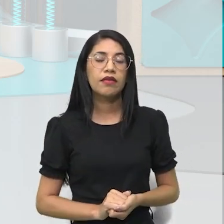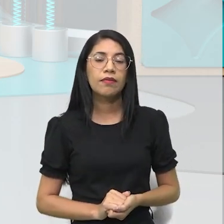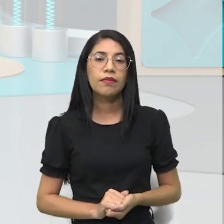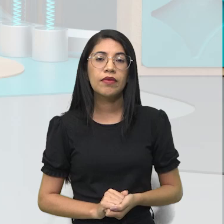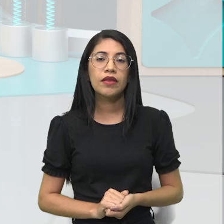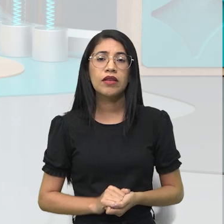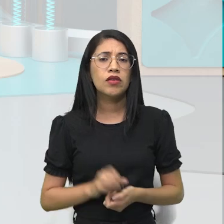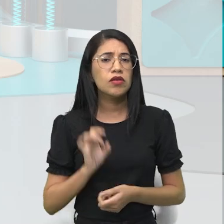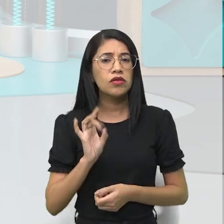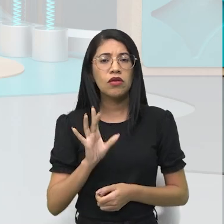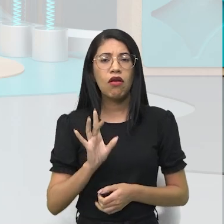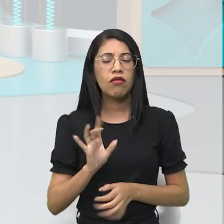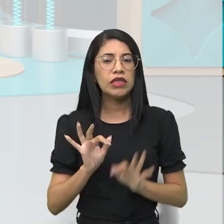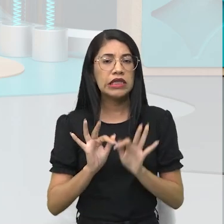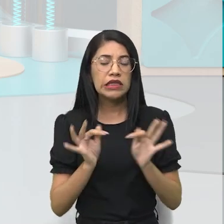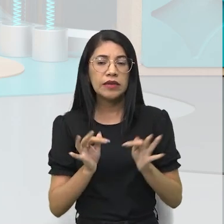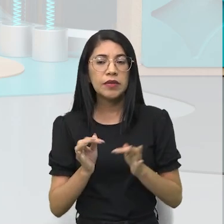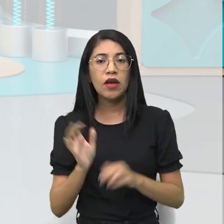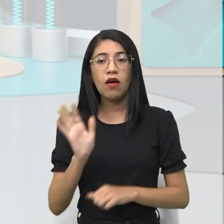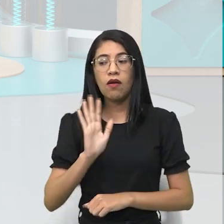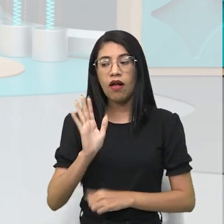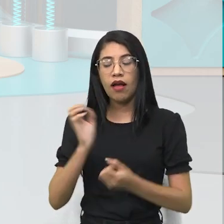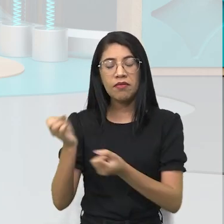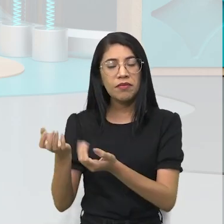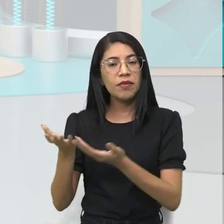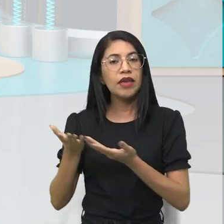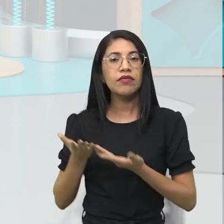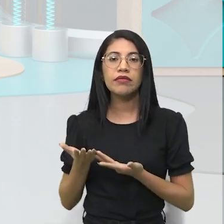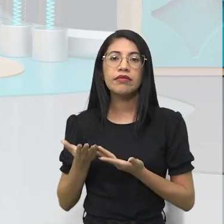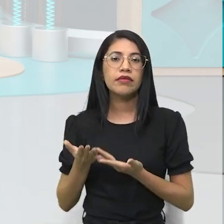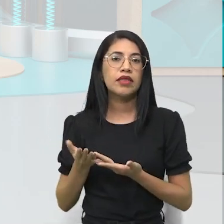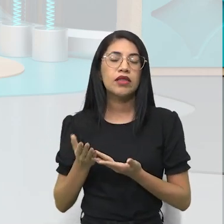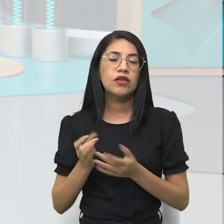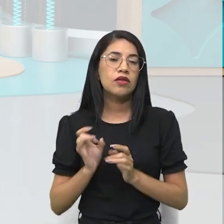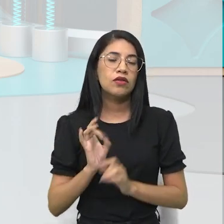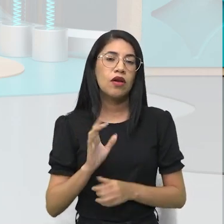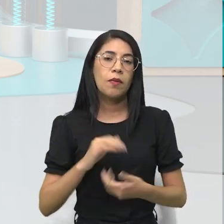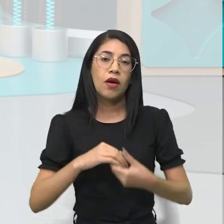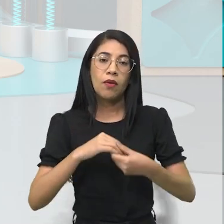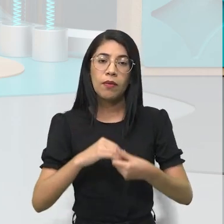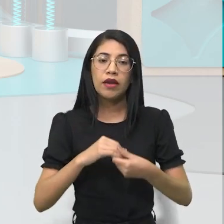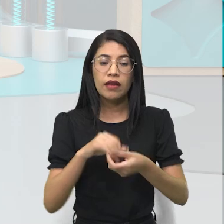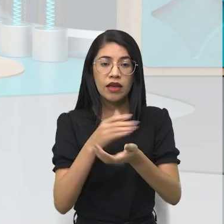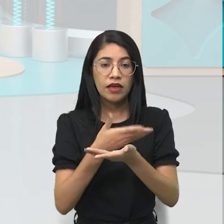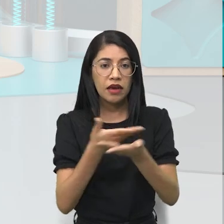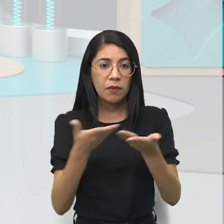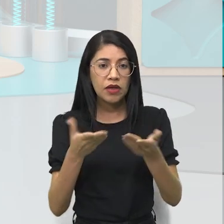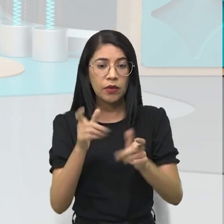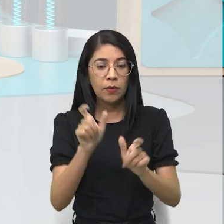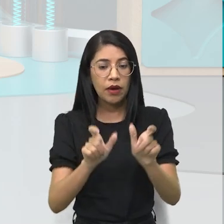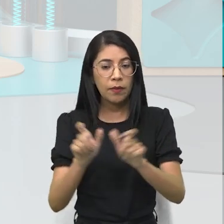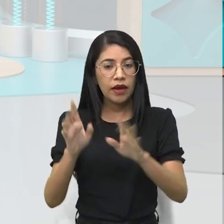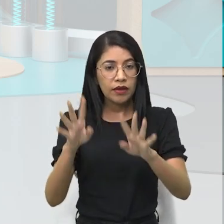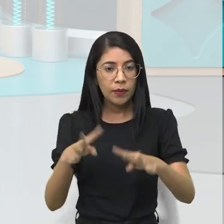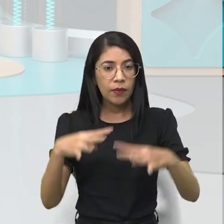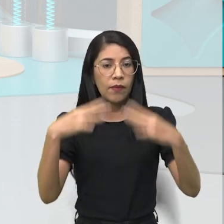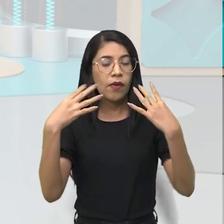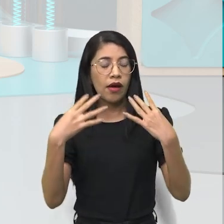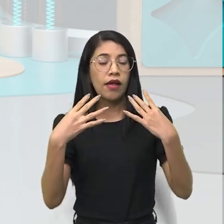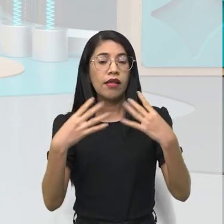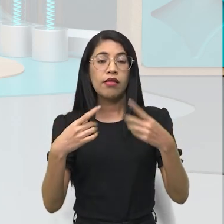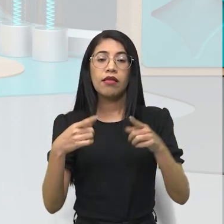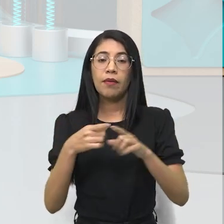bem-vindos, basta isso, você saudar ali, as pessoas, né, o seu público-alvo, são